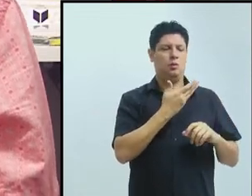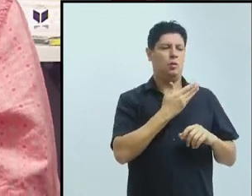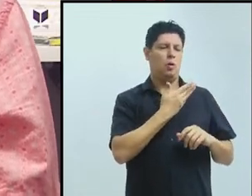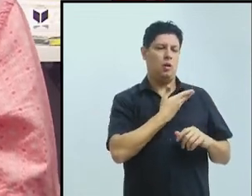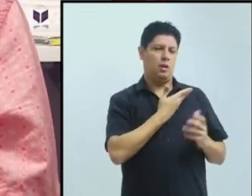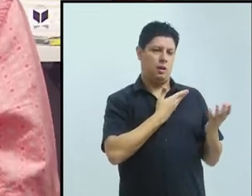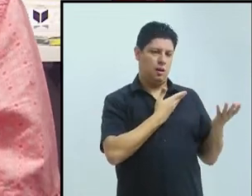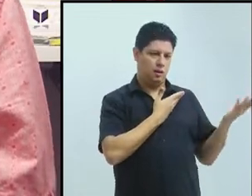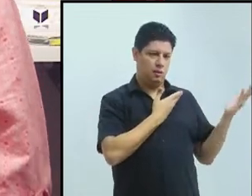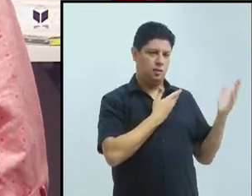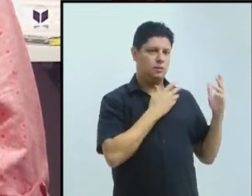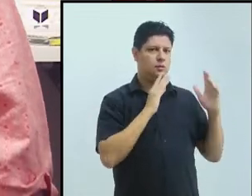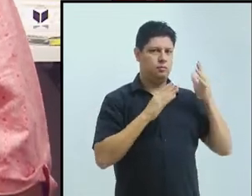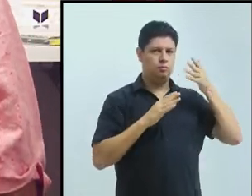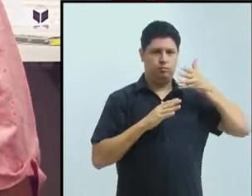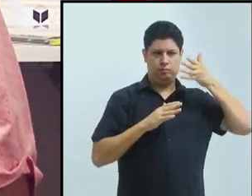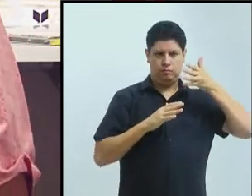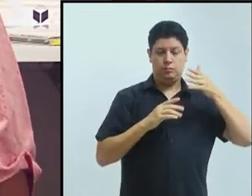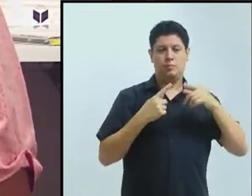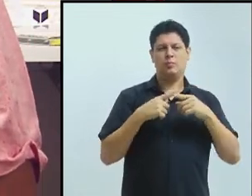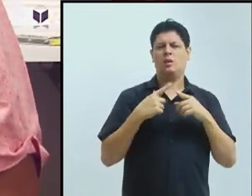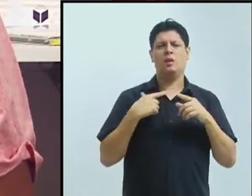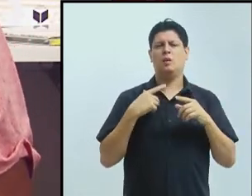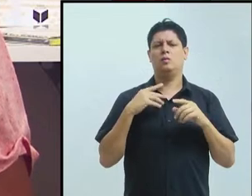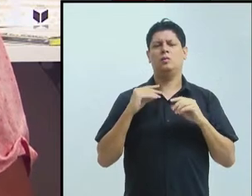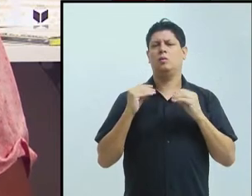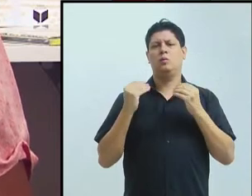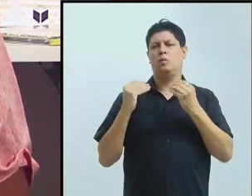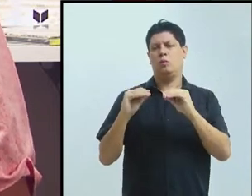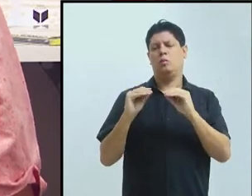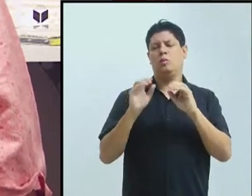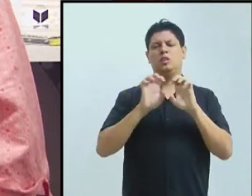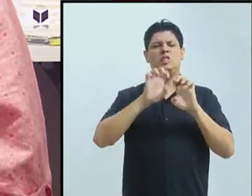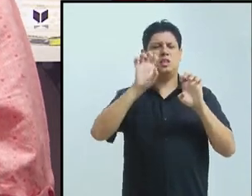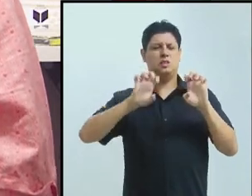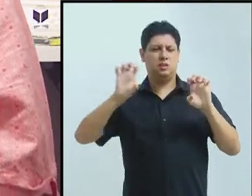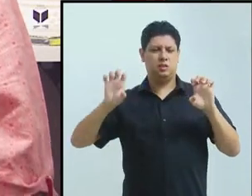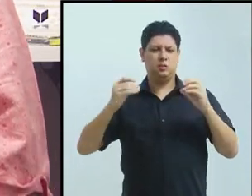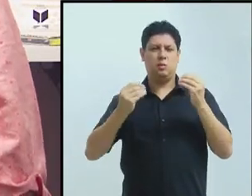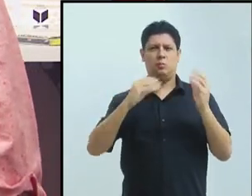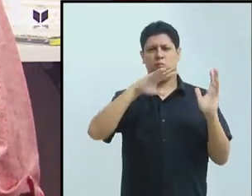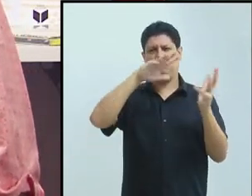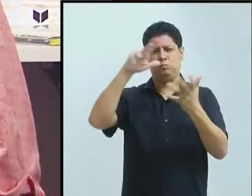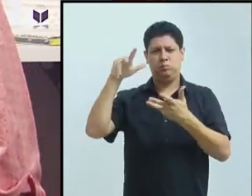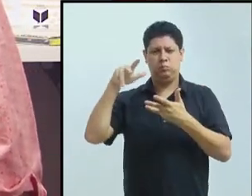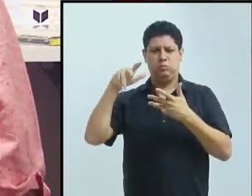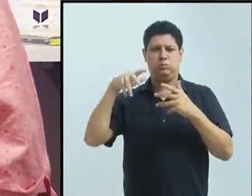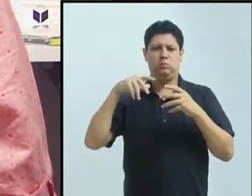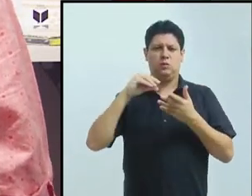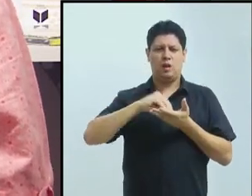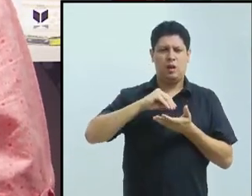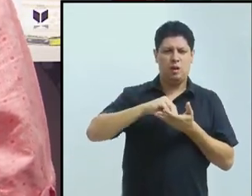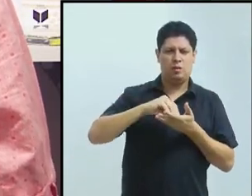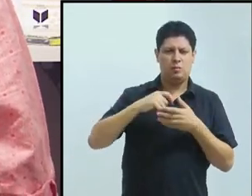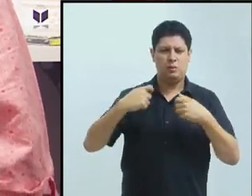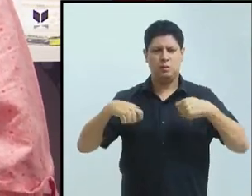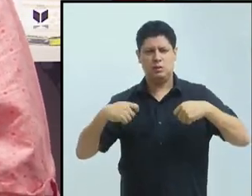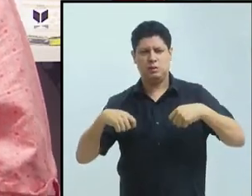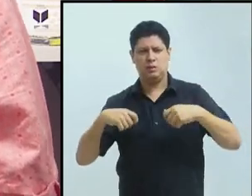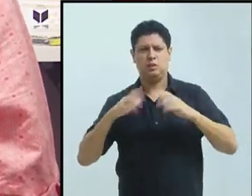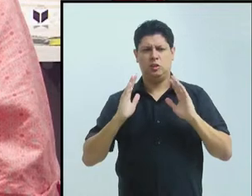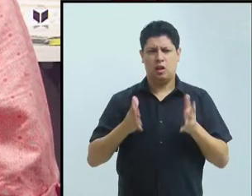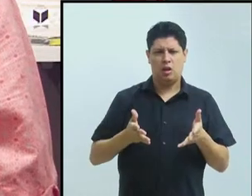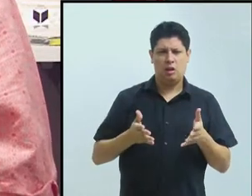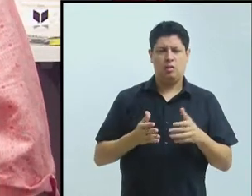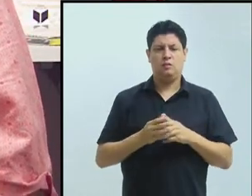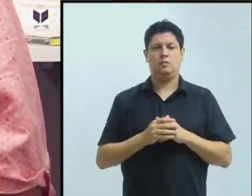internacionalização, mas decidi fazer um relato. Eu acho que era o que estava mais vívido em mim. E